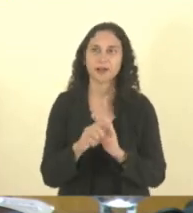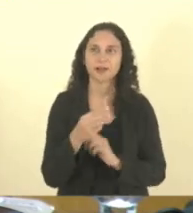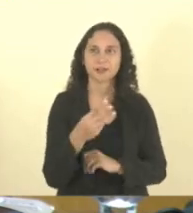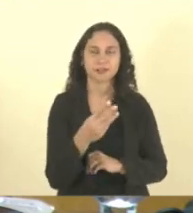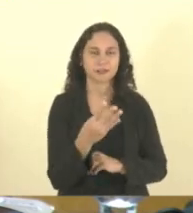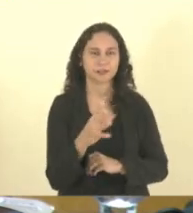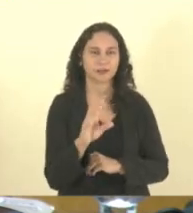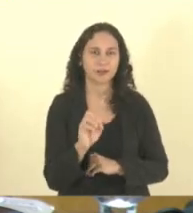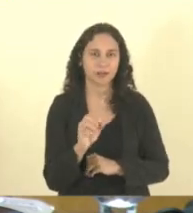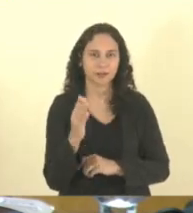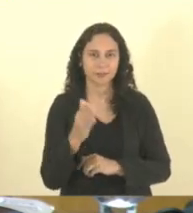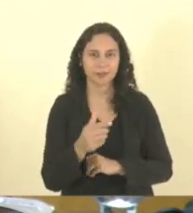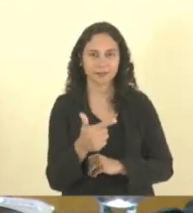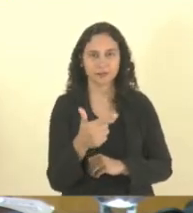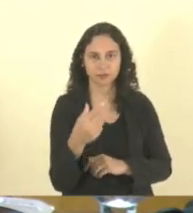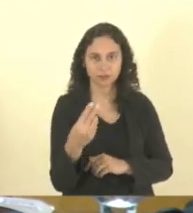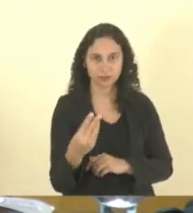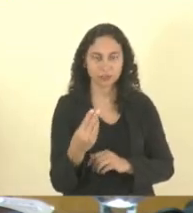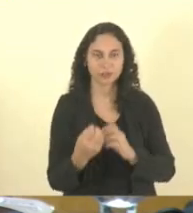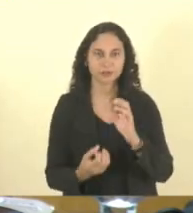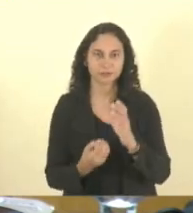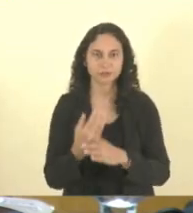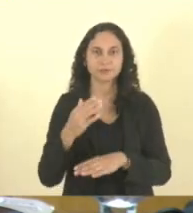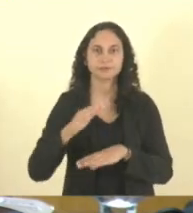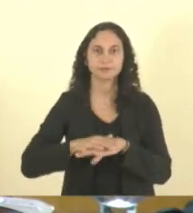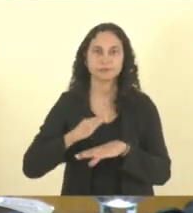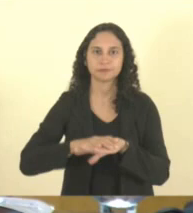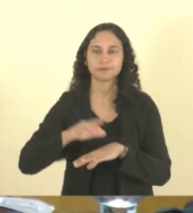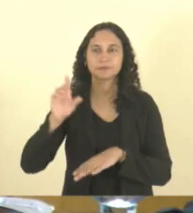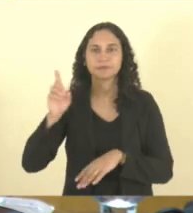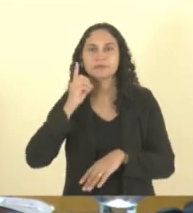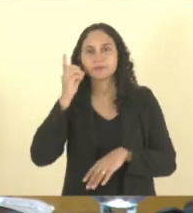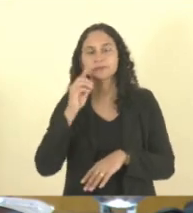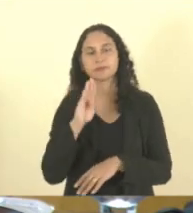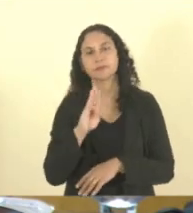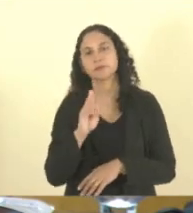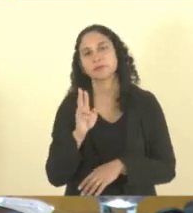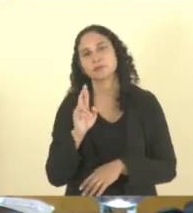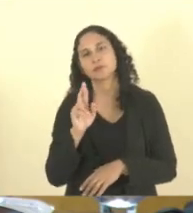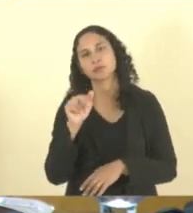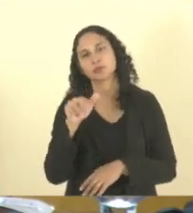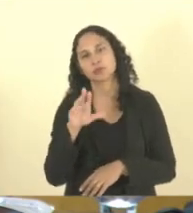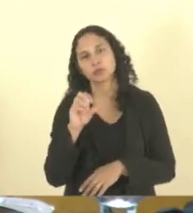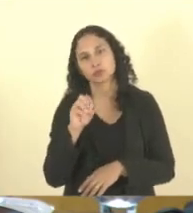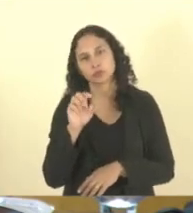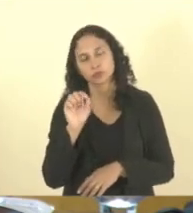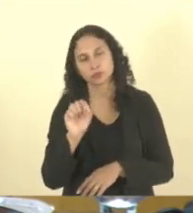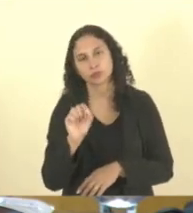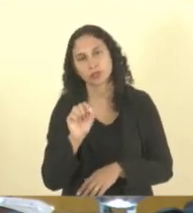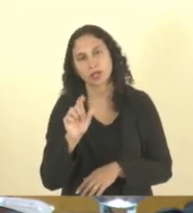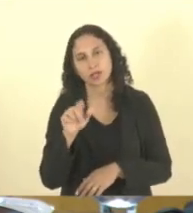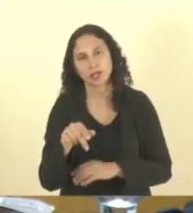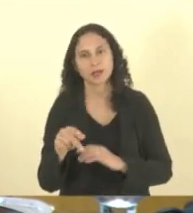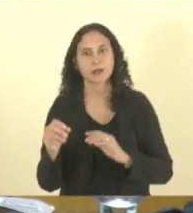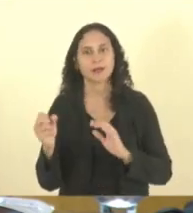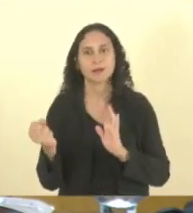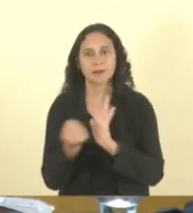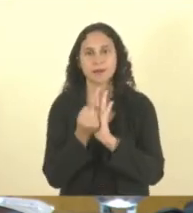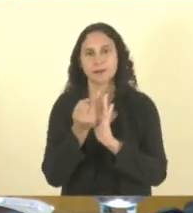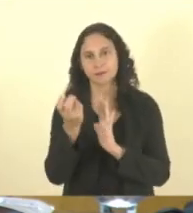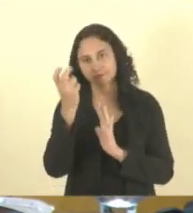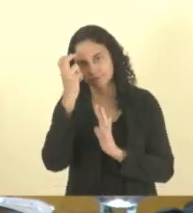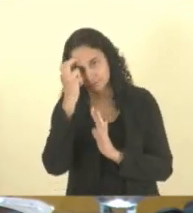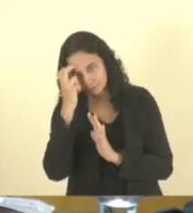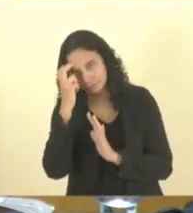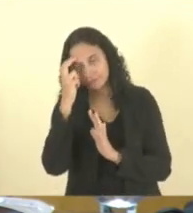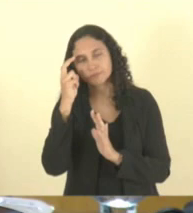340-23 de Autoria do Deputado Bruno Rezende, Relatoria do Deputado de Capital Assunção, que declara como Patrimônio Cultural de Natureza Material